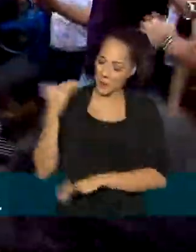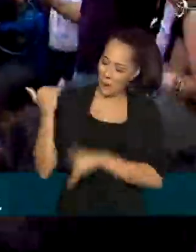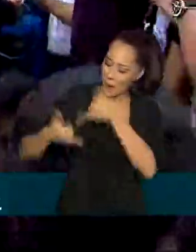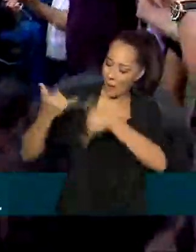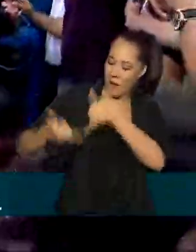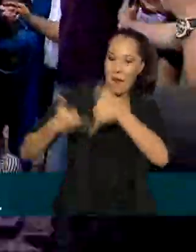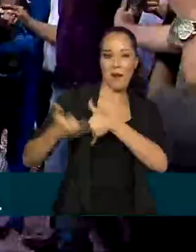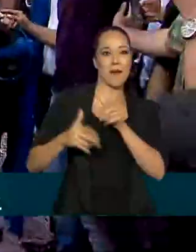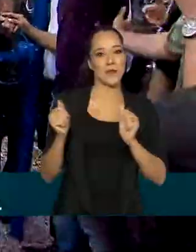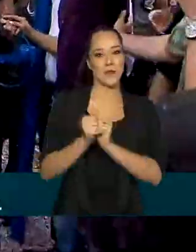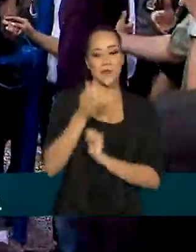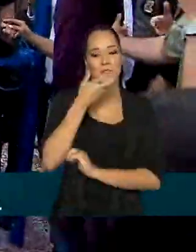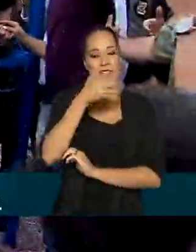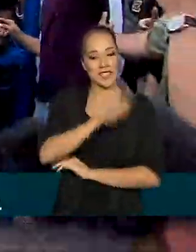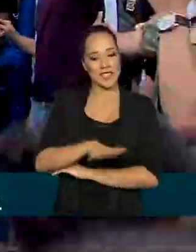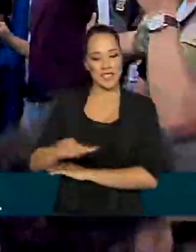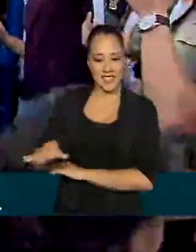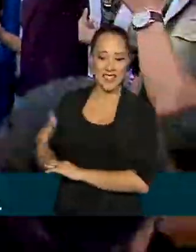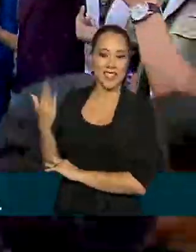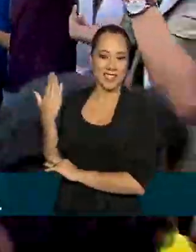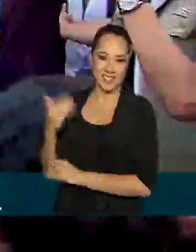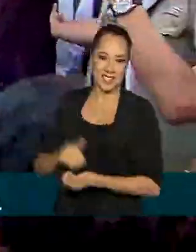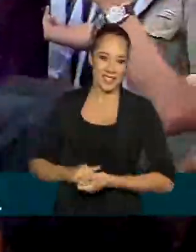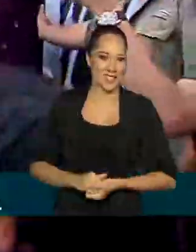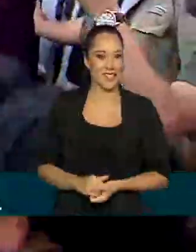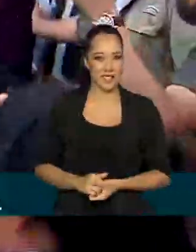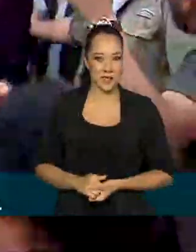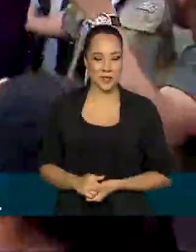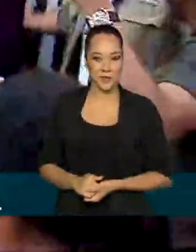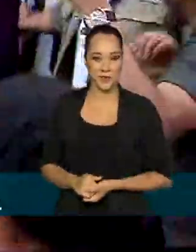a criançada e foi além, então,